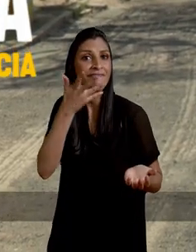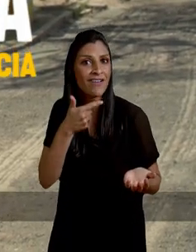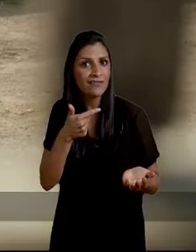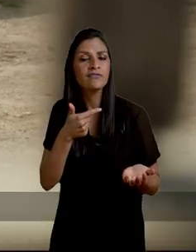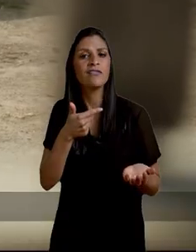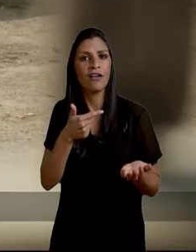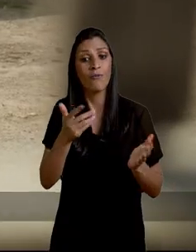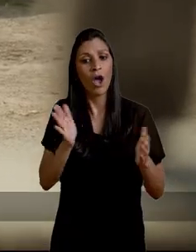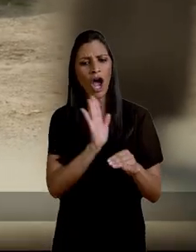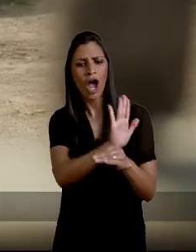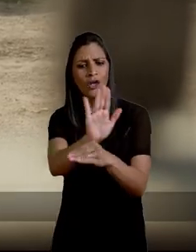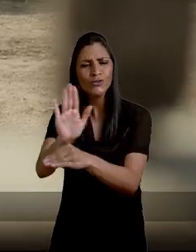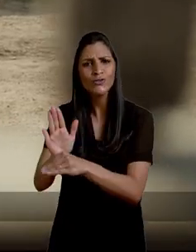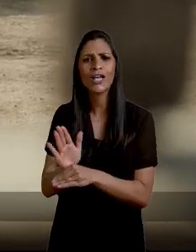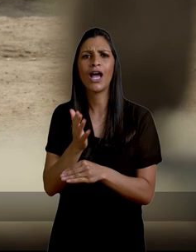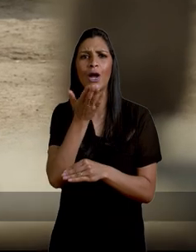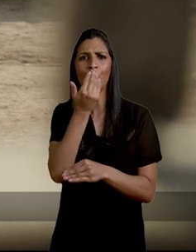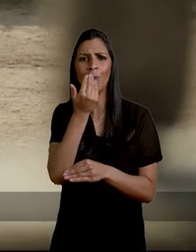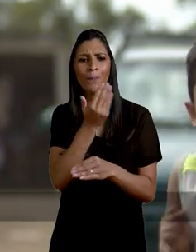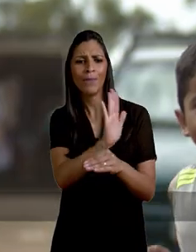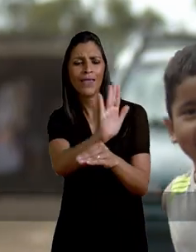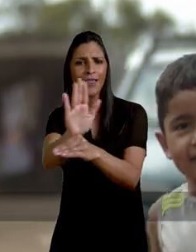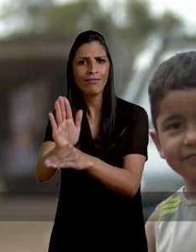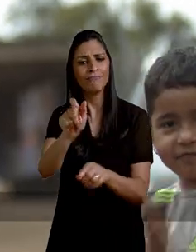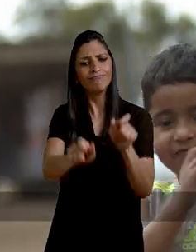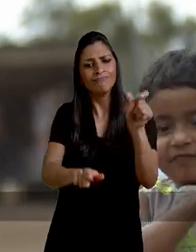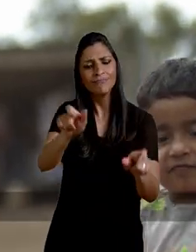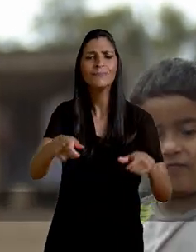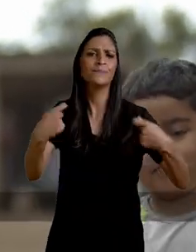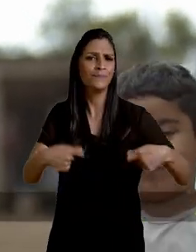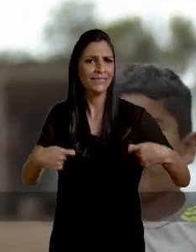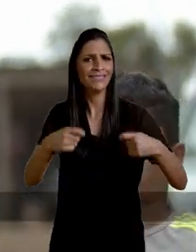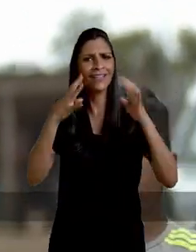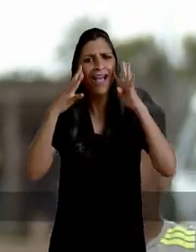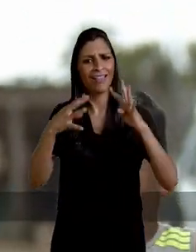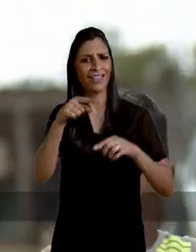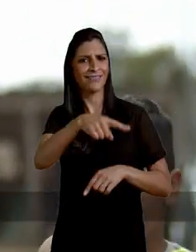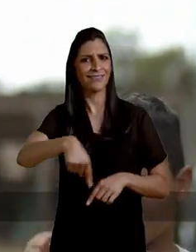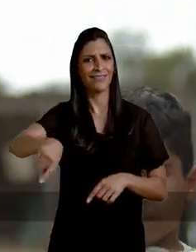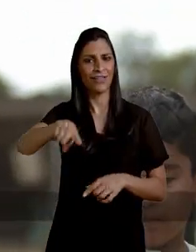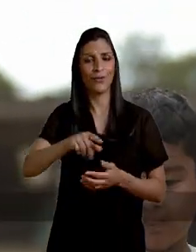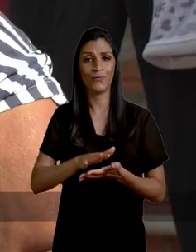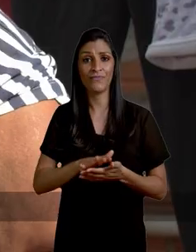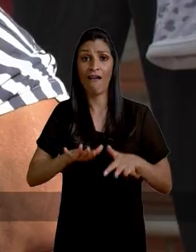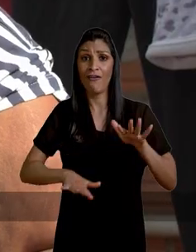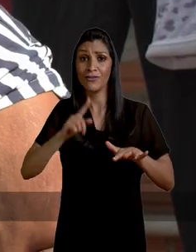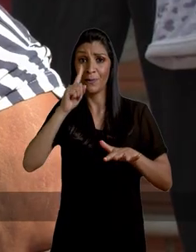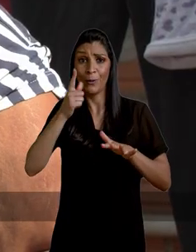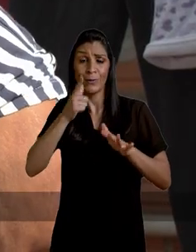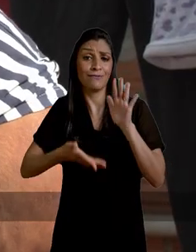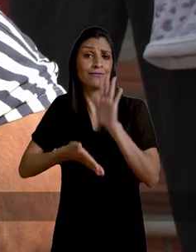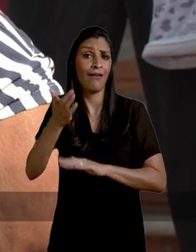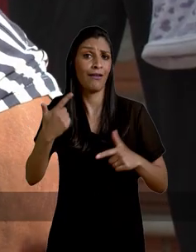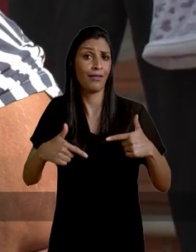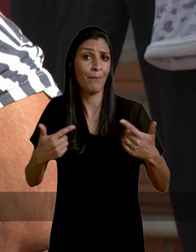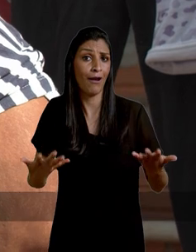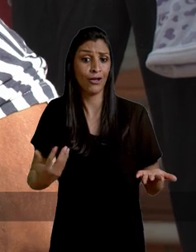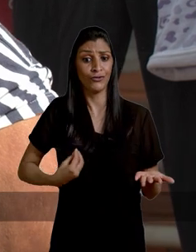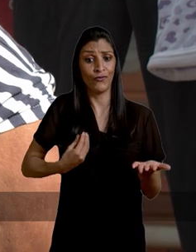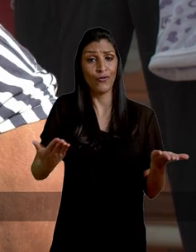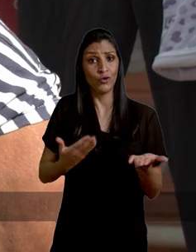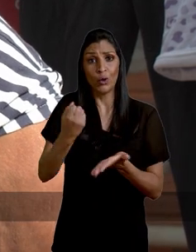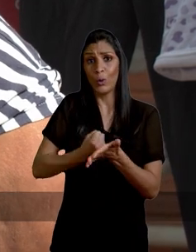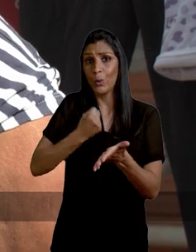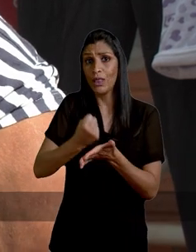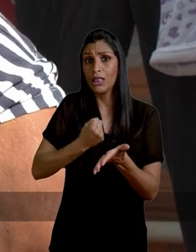a primeira infância, vamos ajudar a colocar comida na mesa de quem mais precisa de atenção. Porque às vezes a mãe não consegue trabalhar, como a gente